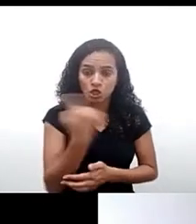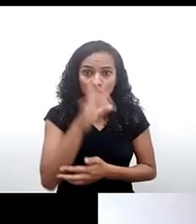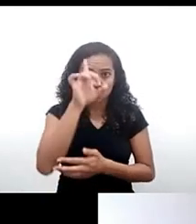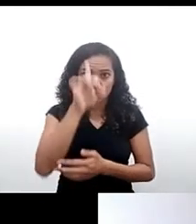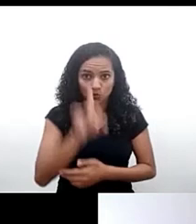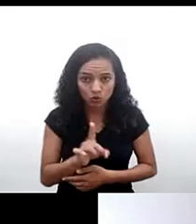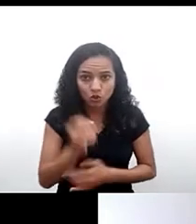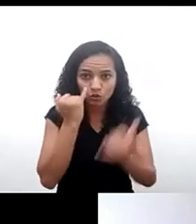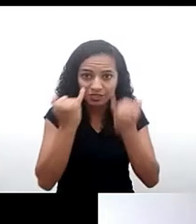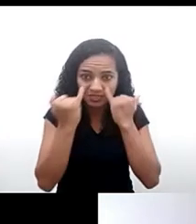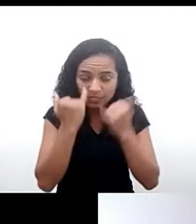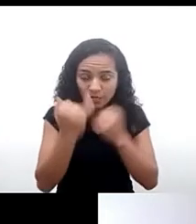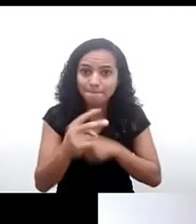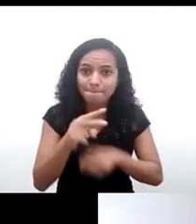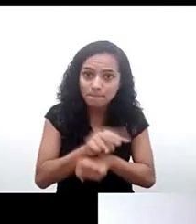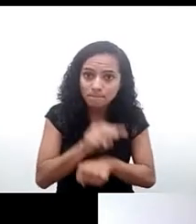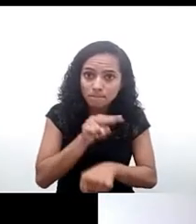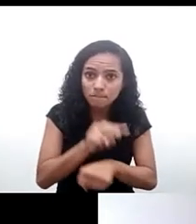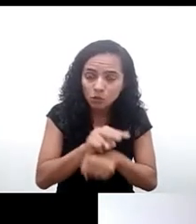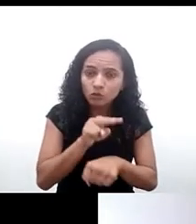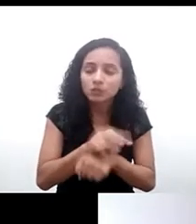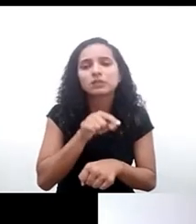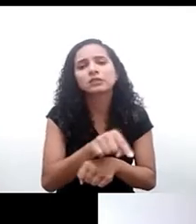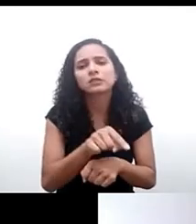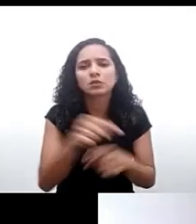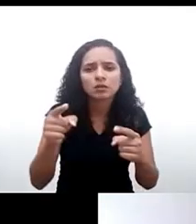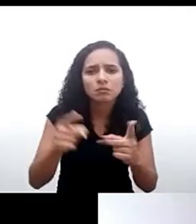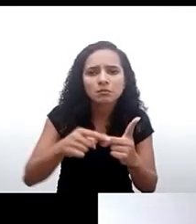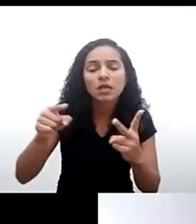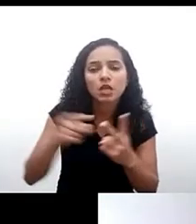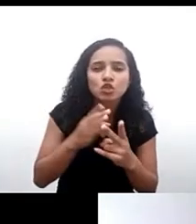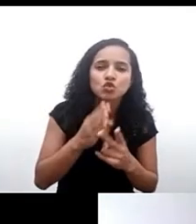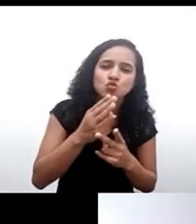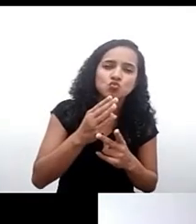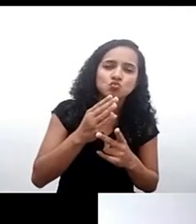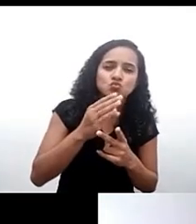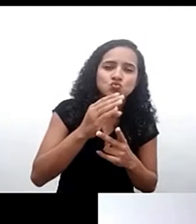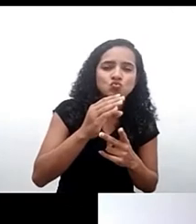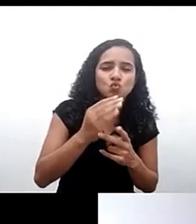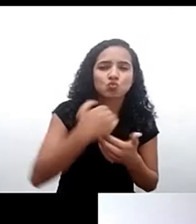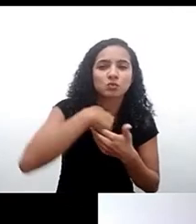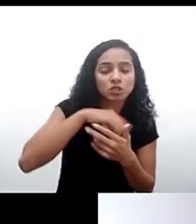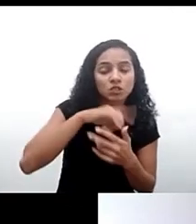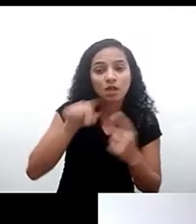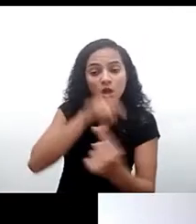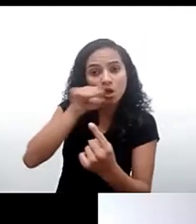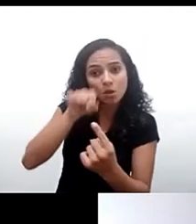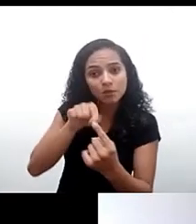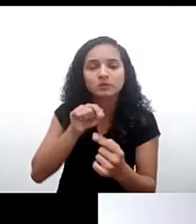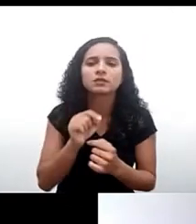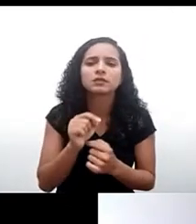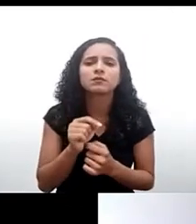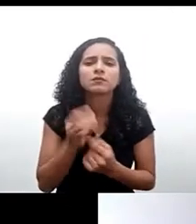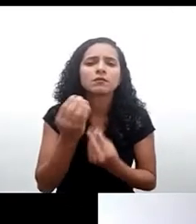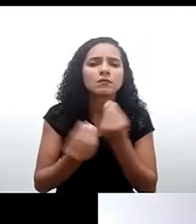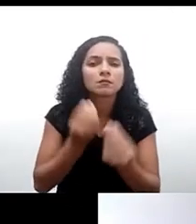dados tem duas dimensões uma dimensão subjetiva e uma dimensão objetiva e nessa dimensão objetiva dessa dimensão a gente pode extrair